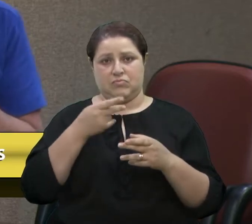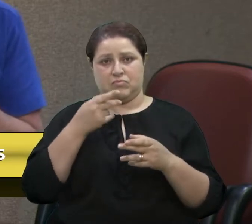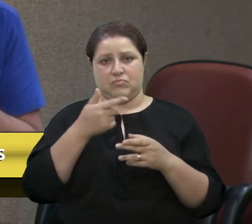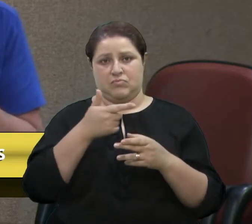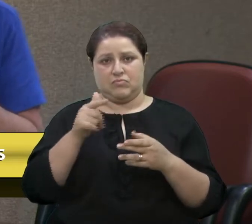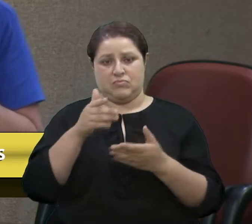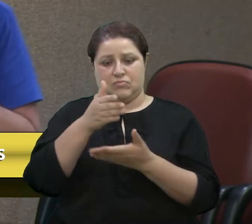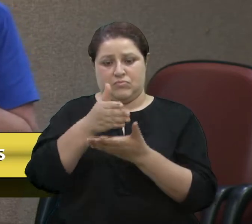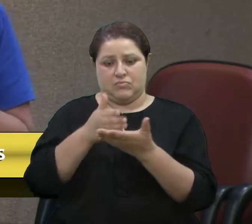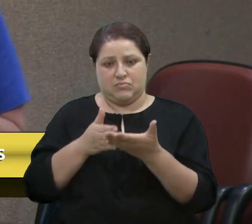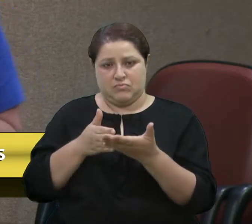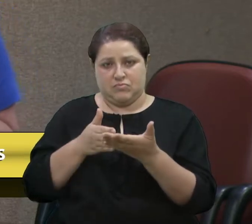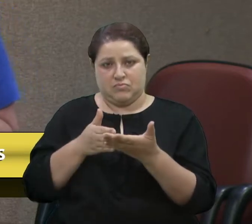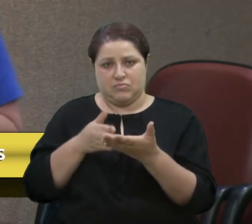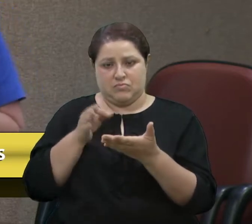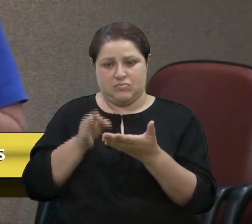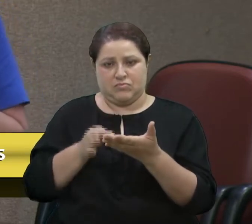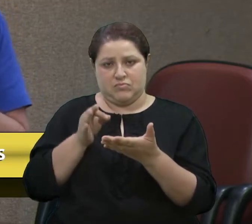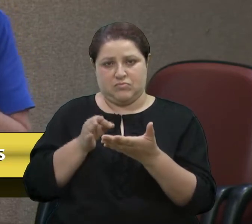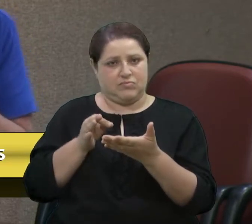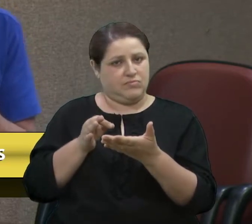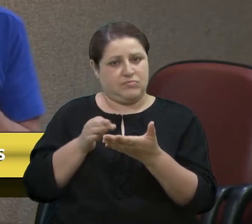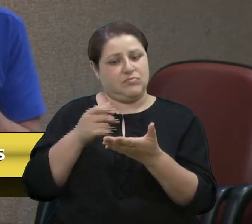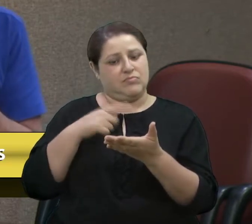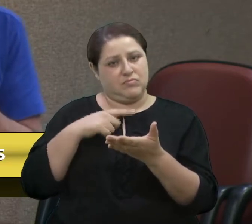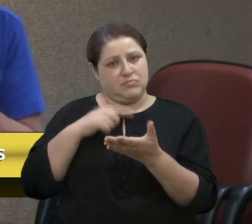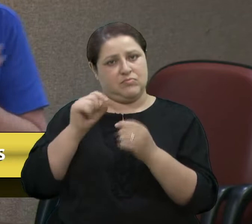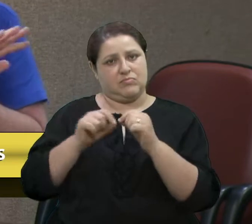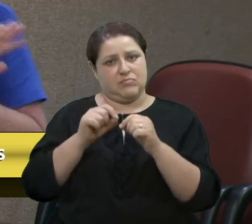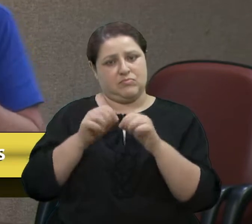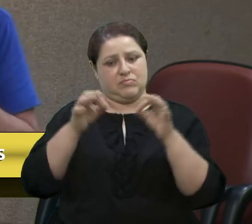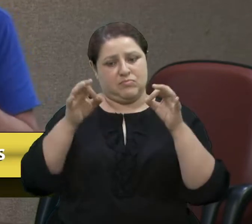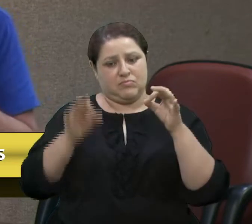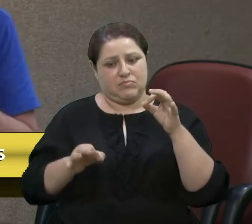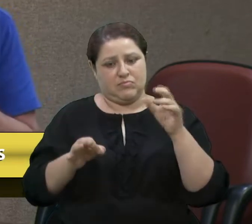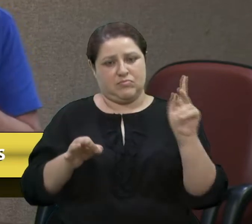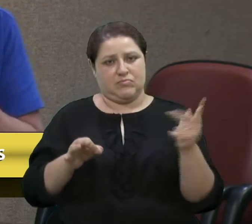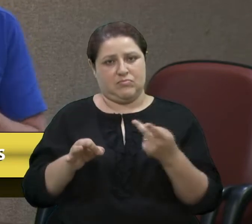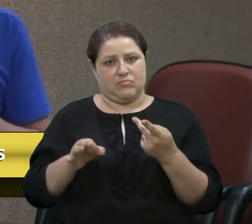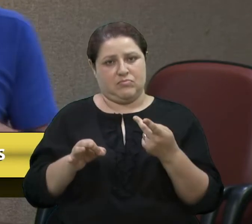meio certo. Existe o certo e existe o errado. Só.